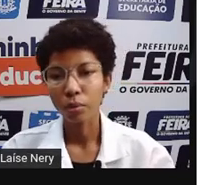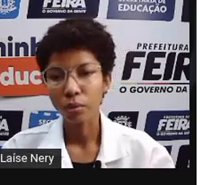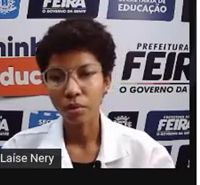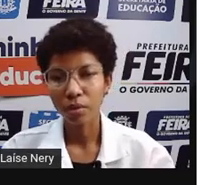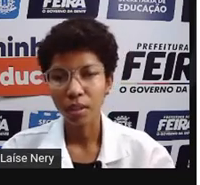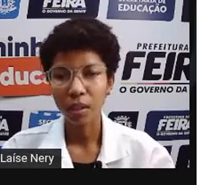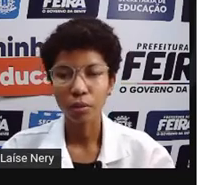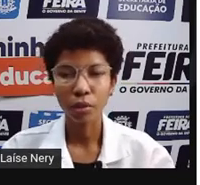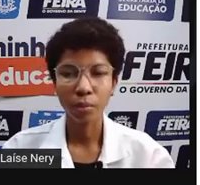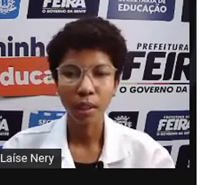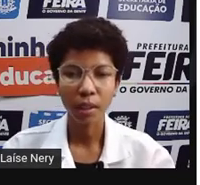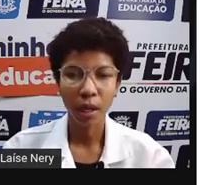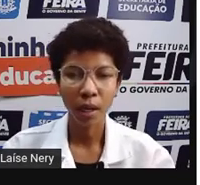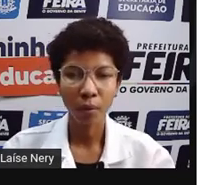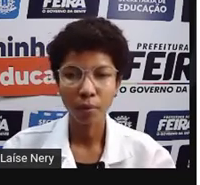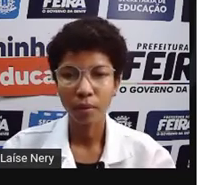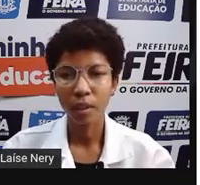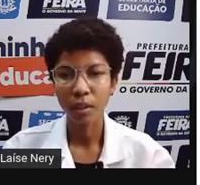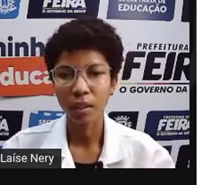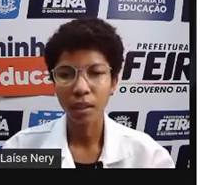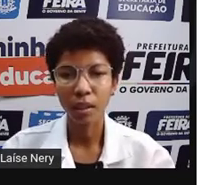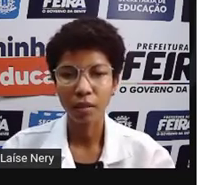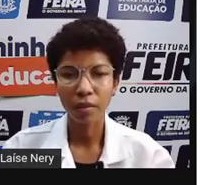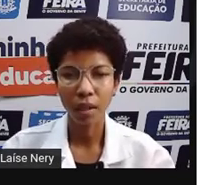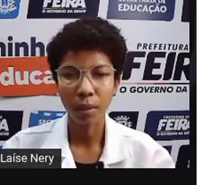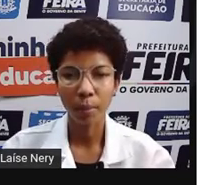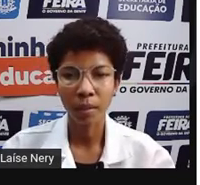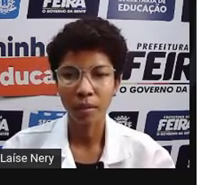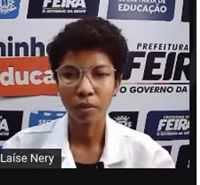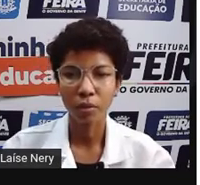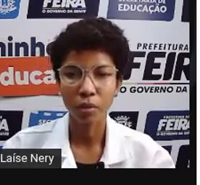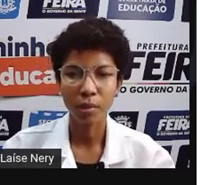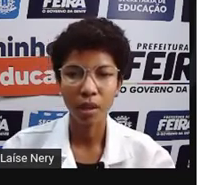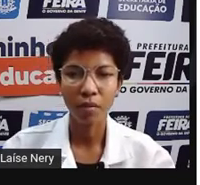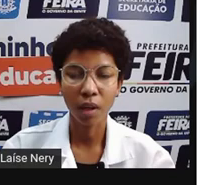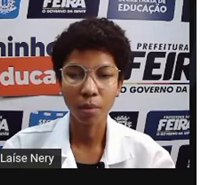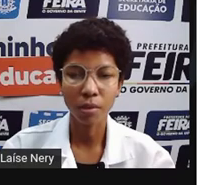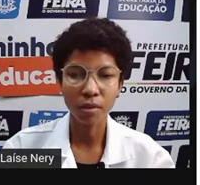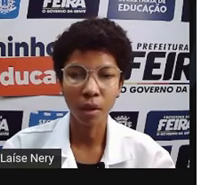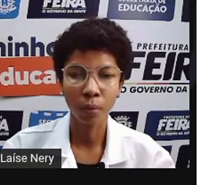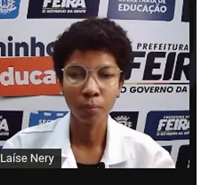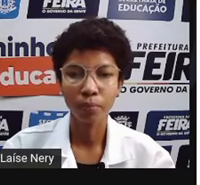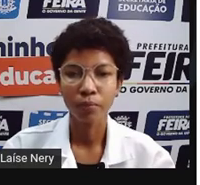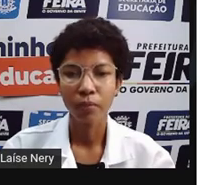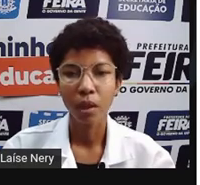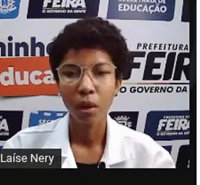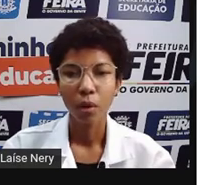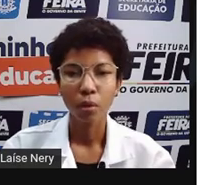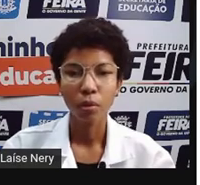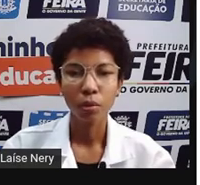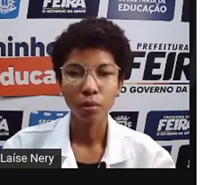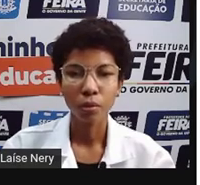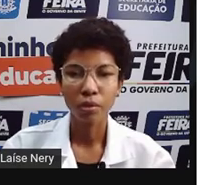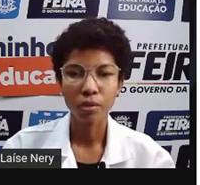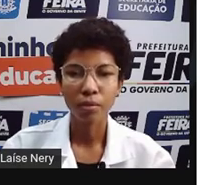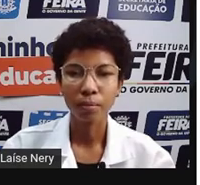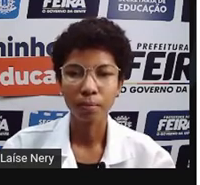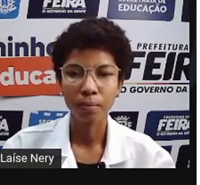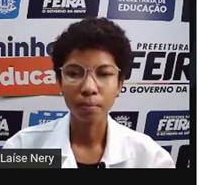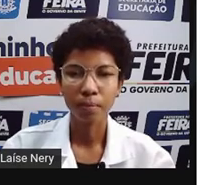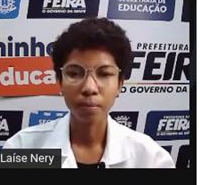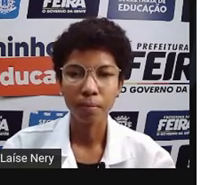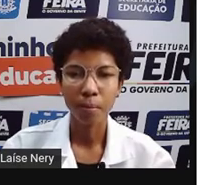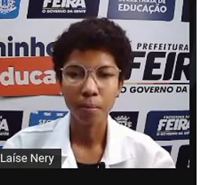Outros que custam bem caro e que vale a pena nós observarmos são os